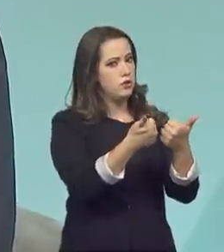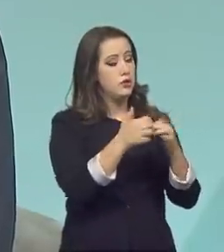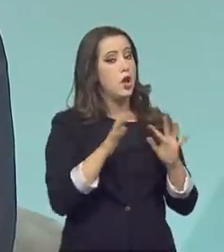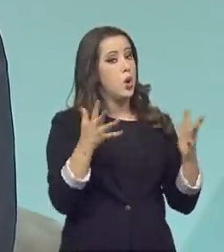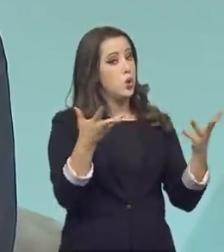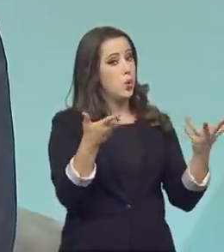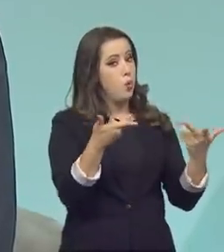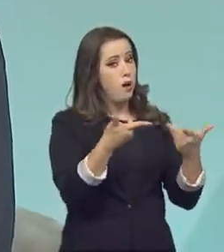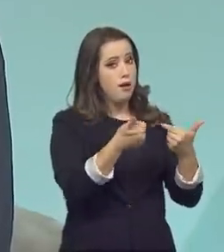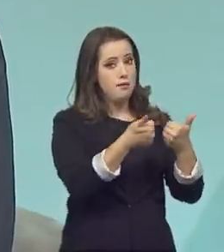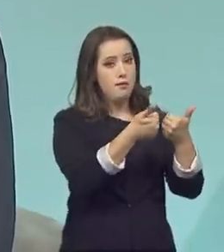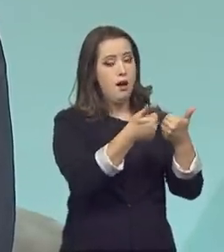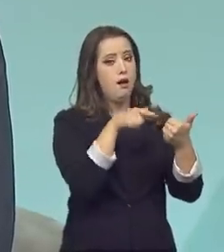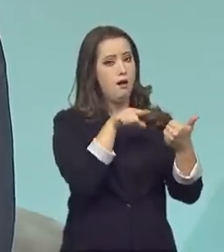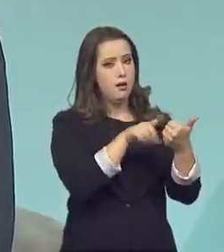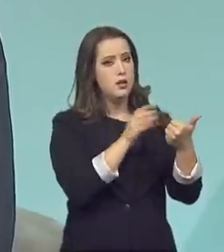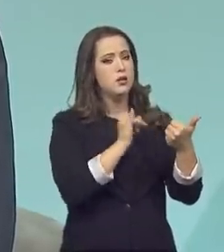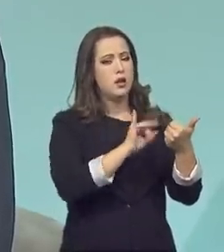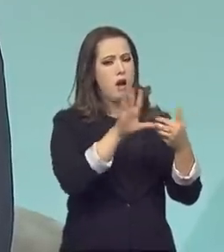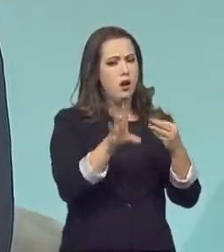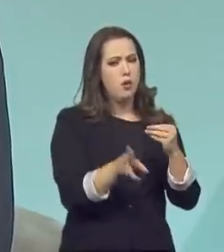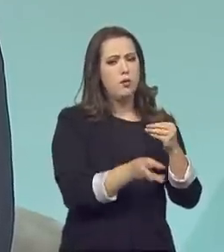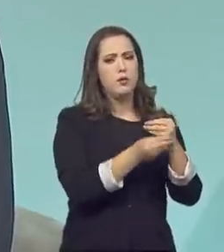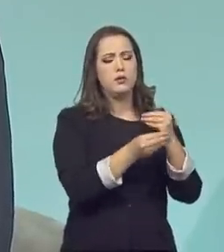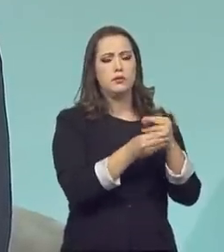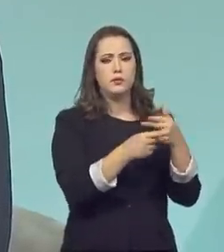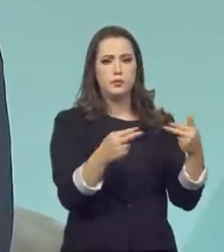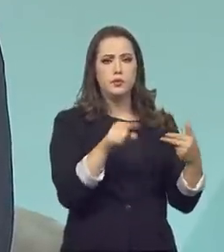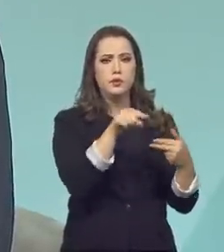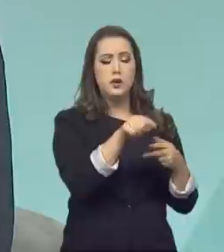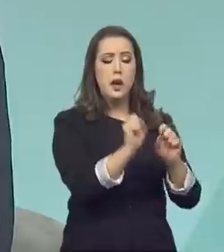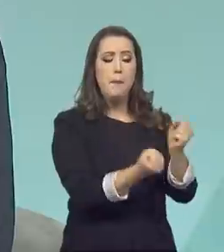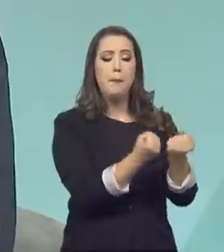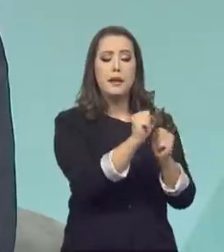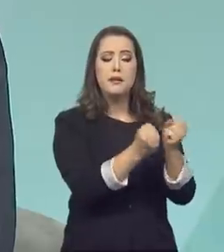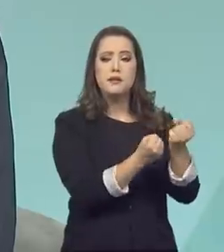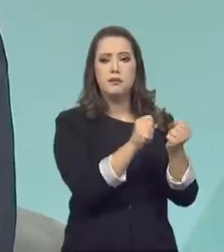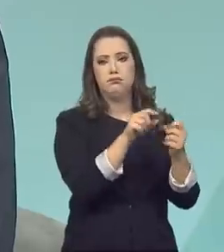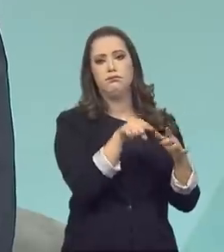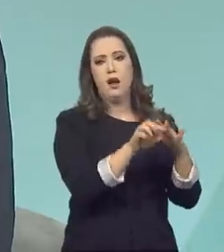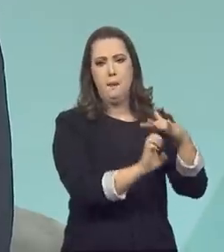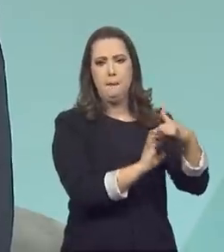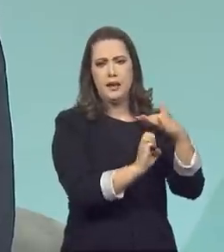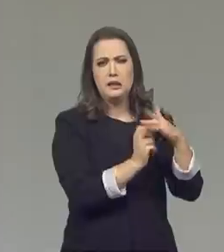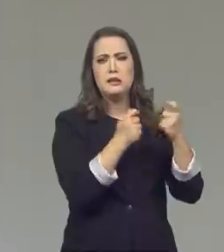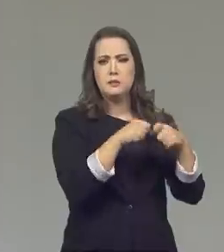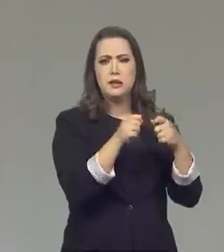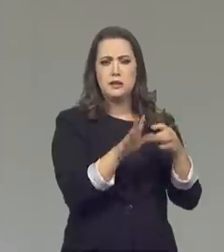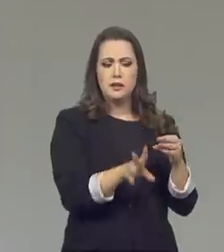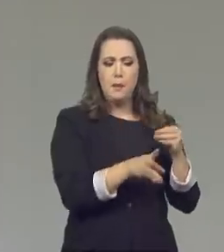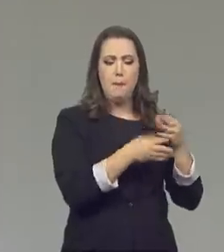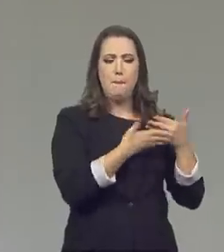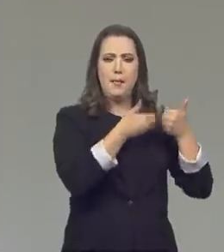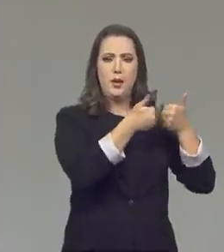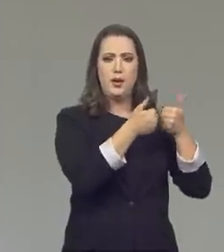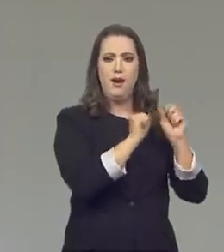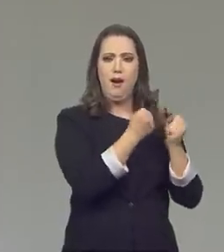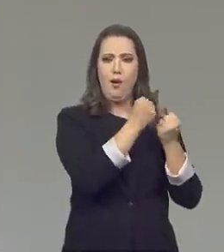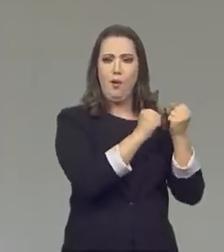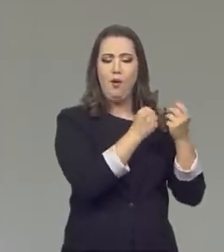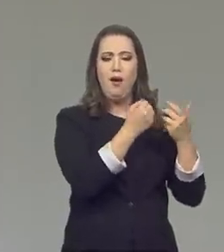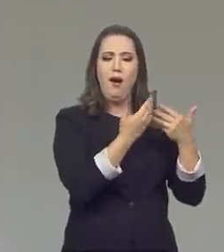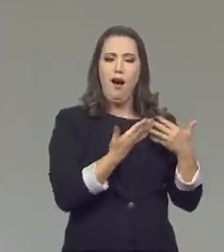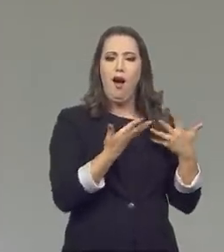Qualidade, quem acrescenta no produto é quem produz. Então, é o fabricante, é a empresa. Só que para ela fazer isso, ela precisa de um suporte.